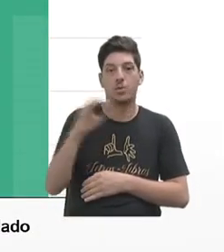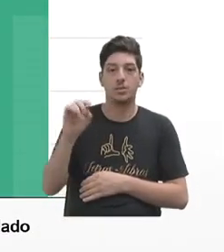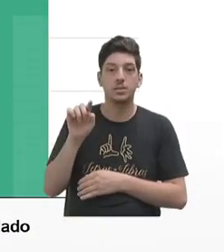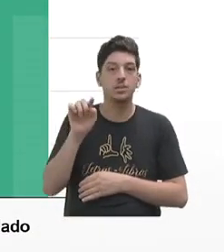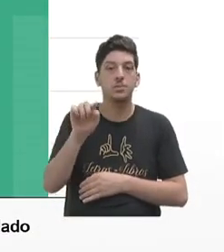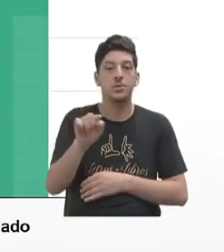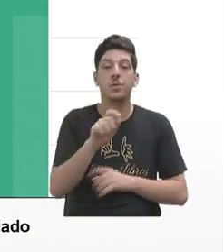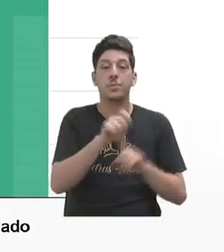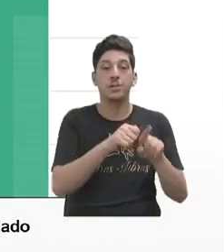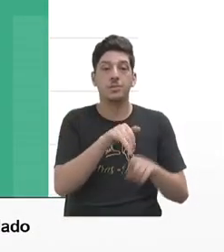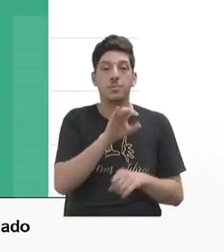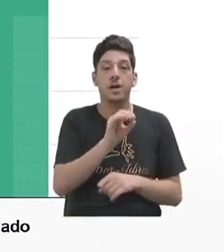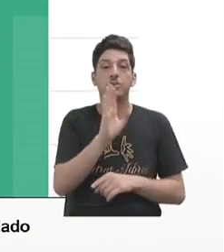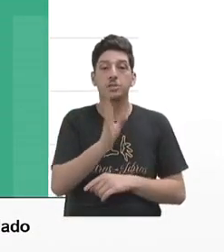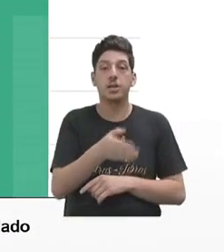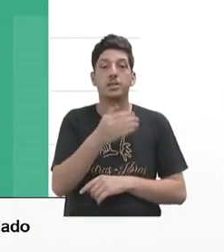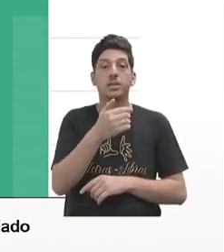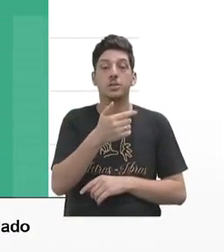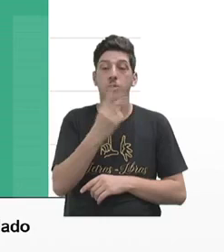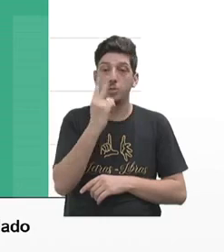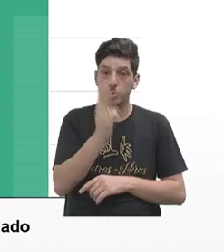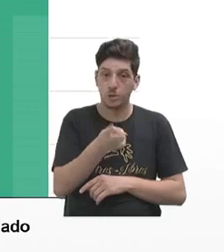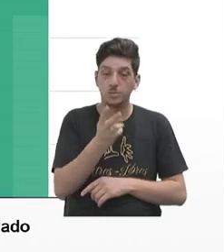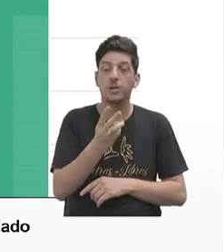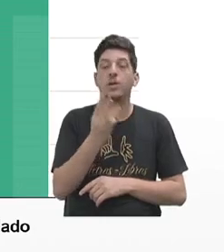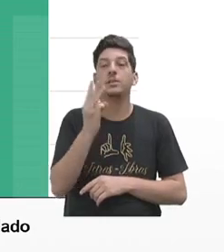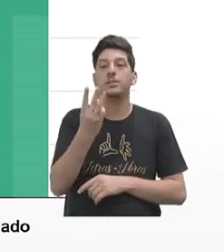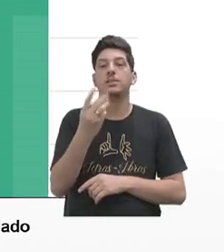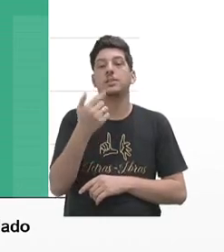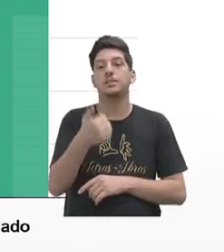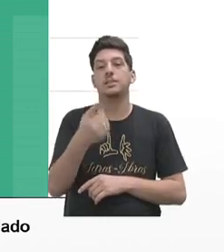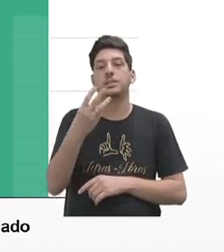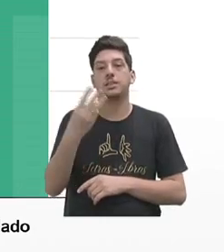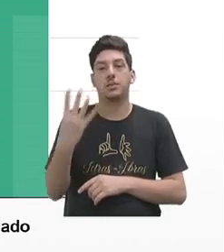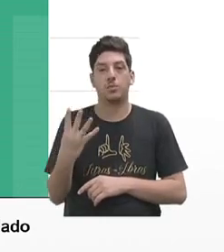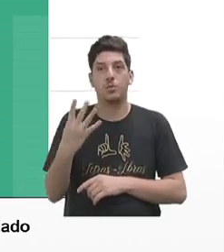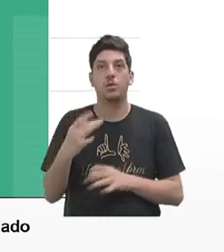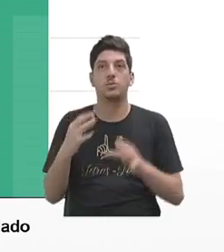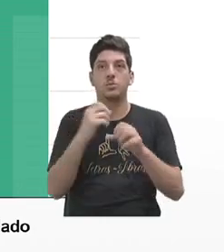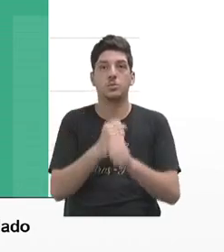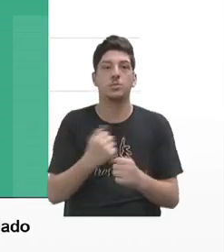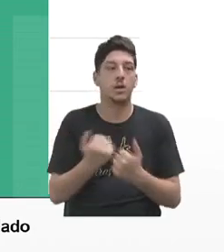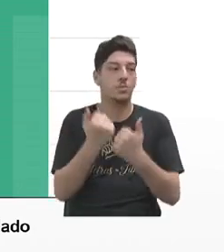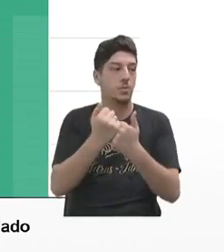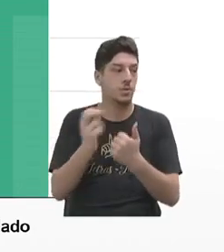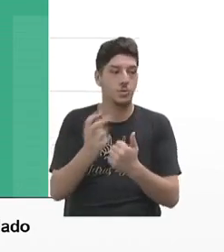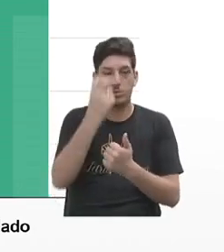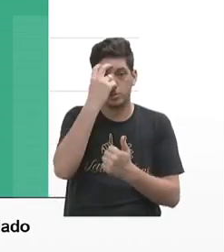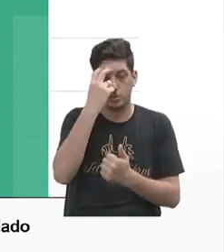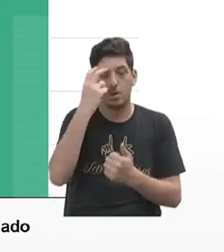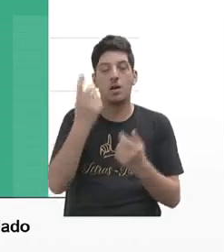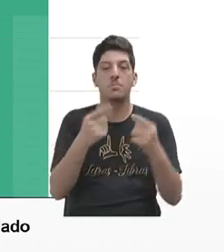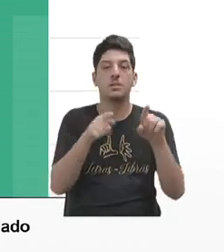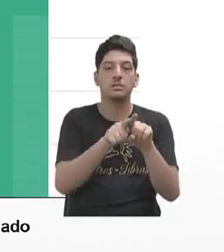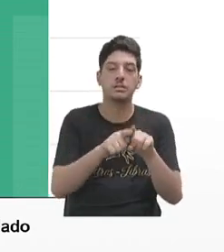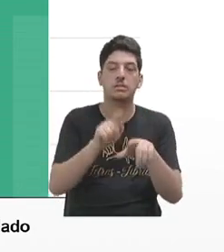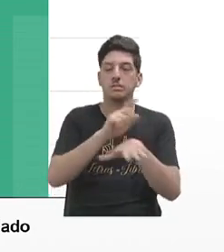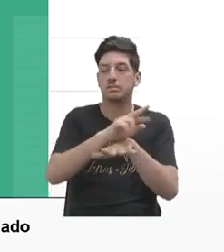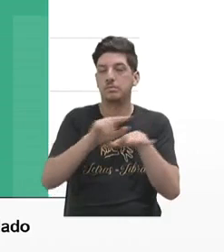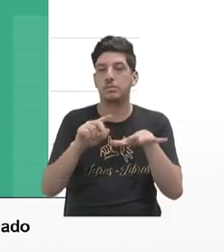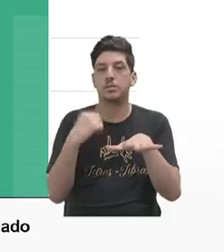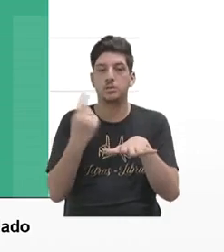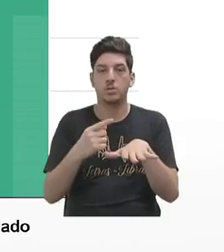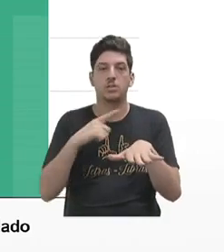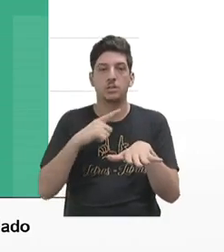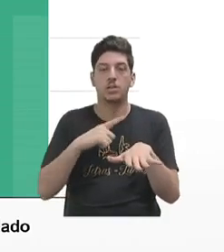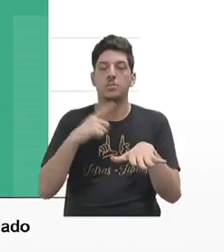fechou com 2,134. Isso já arrecadação aí de apoio cultural, publicidade, parcerias e tudo que a gente tem